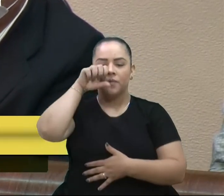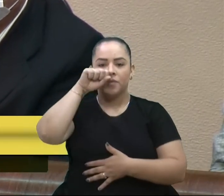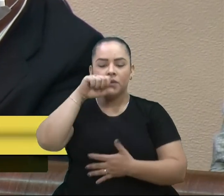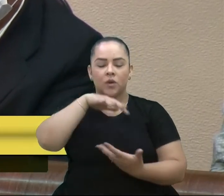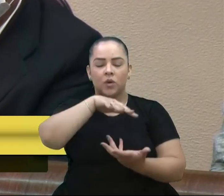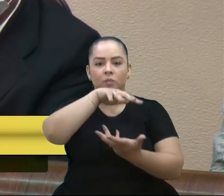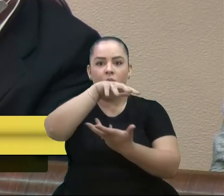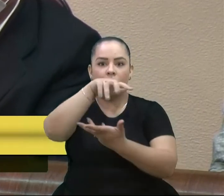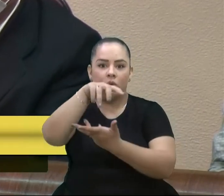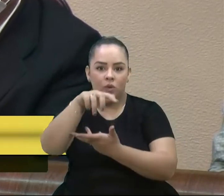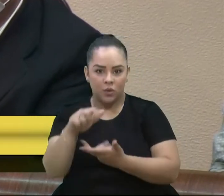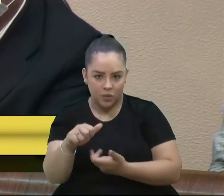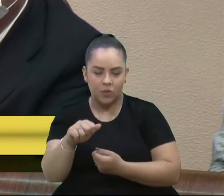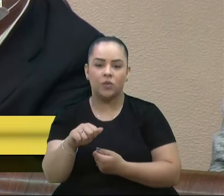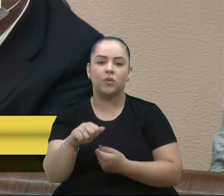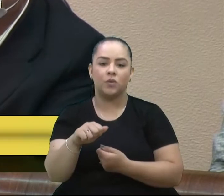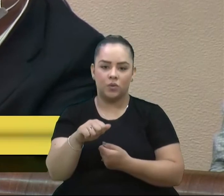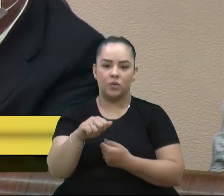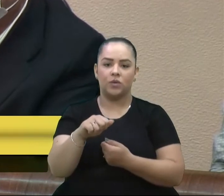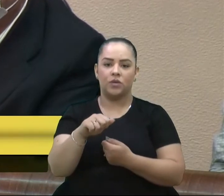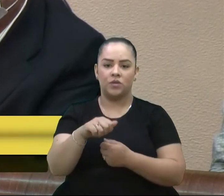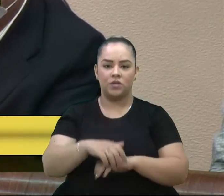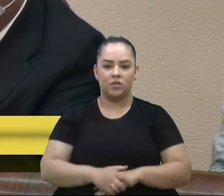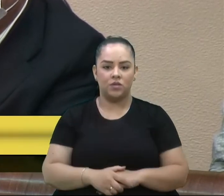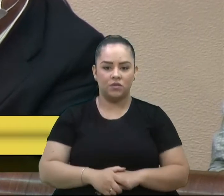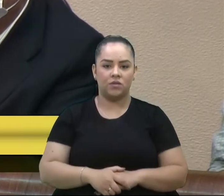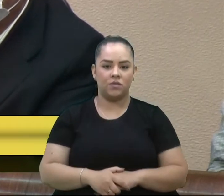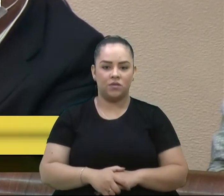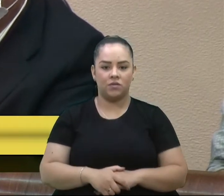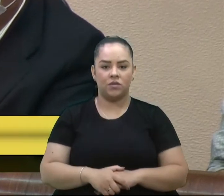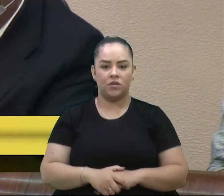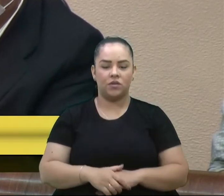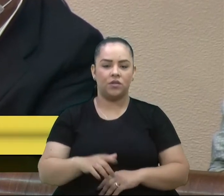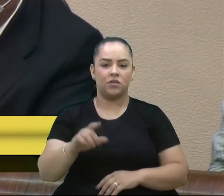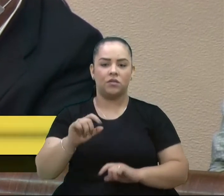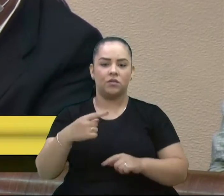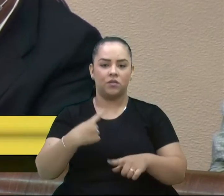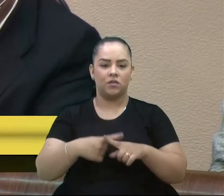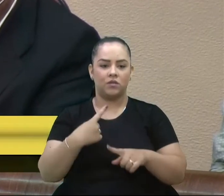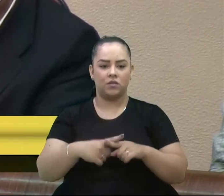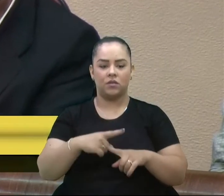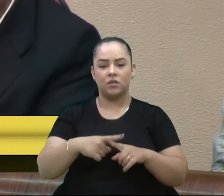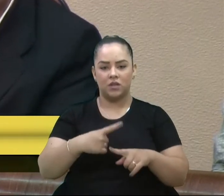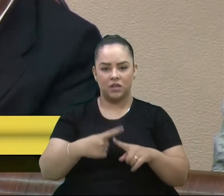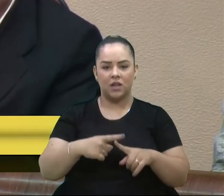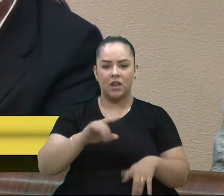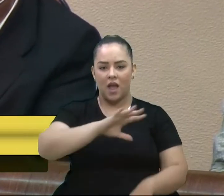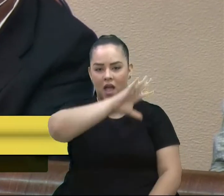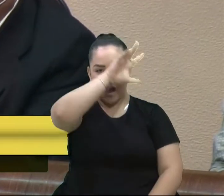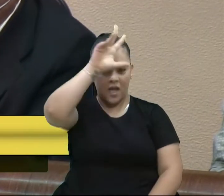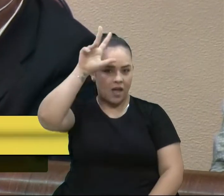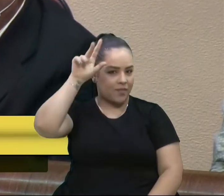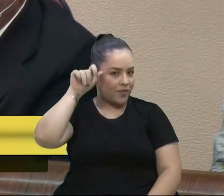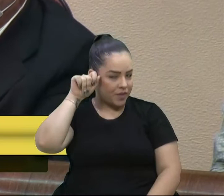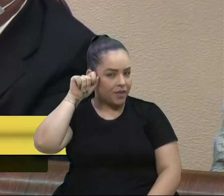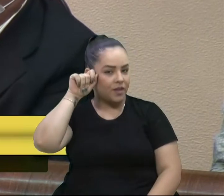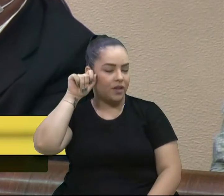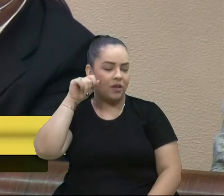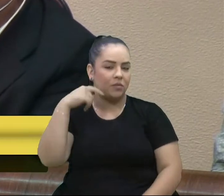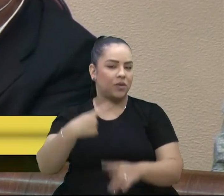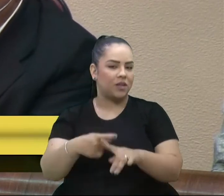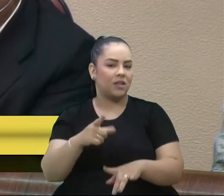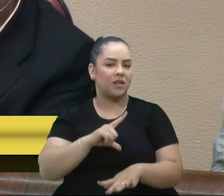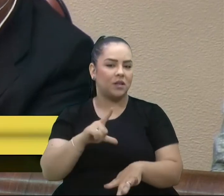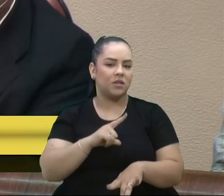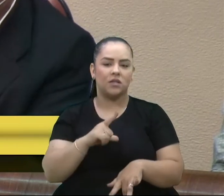restaria, ainda é a Amazônia, é por isso, é por essa, é devido isso, essa preocupação com as